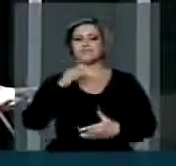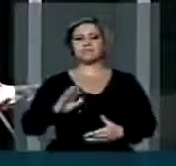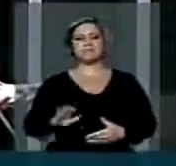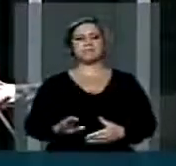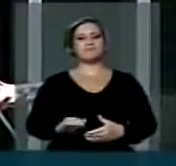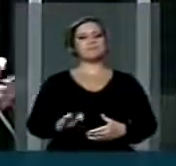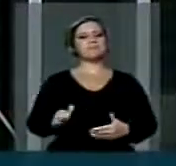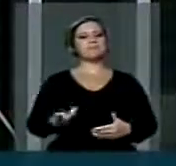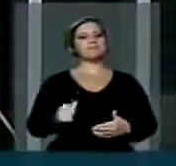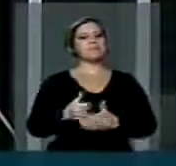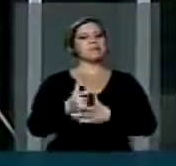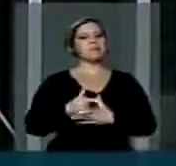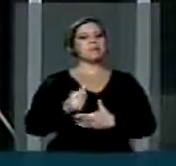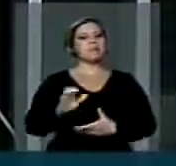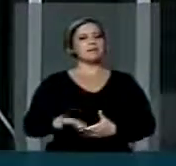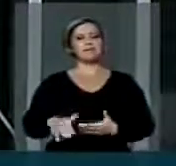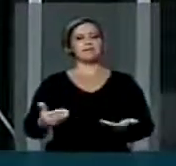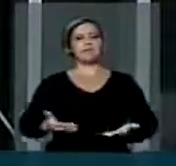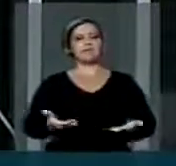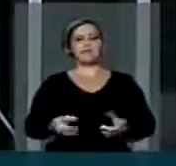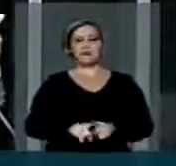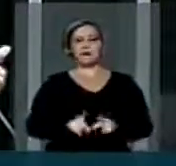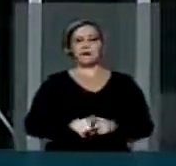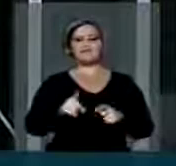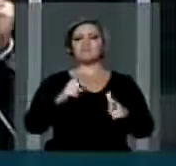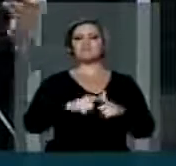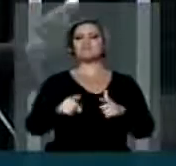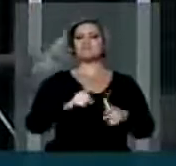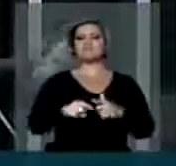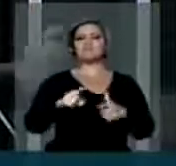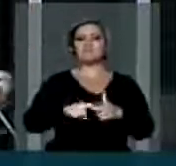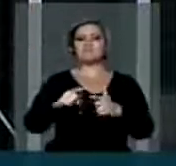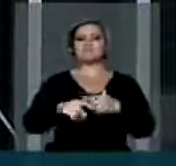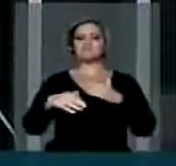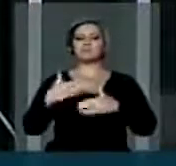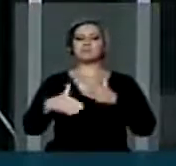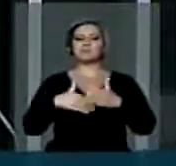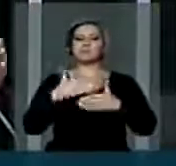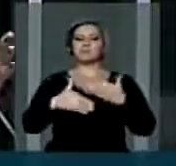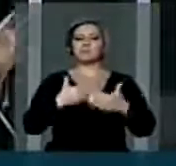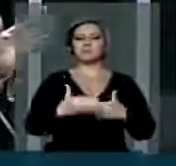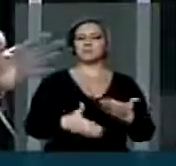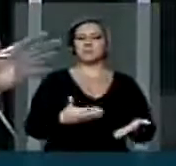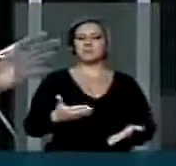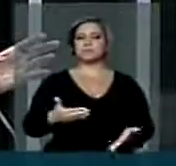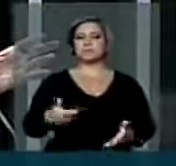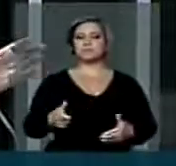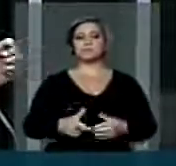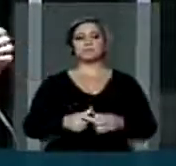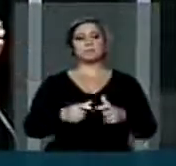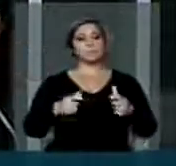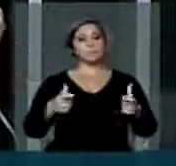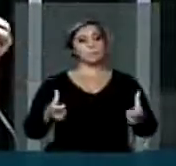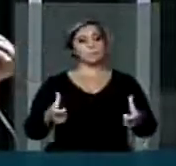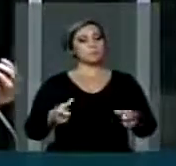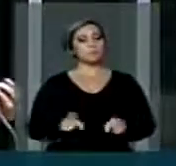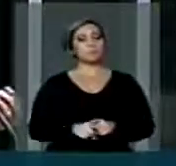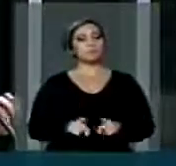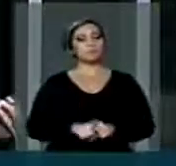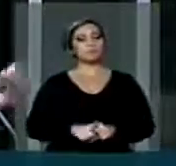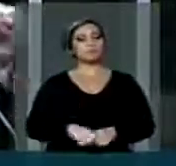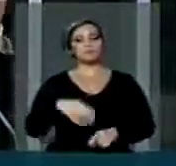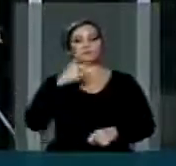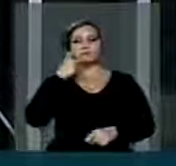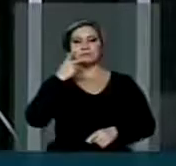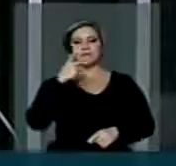ganhar a eleição. E agora vem a ressaca. E a ressaca continua, quatro anos depois. Situação que se agrava. Quando a Presidente